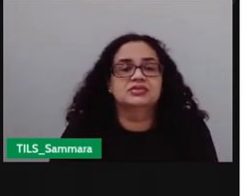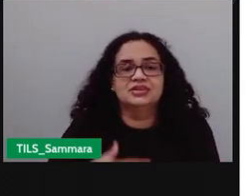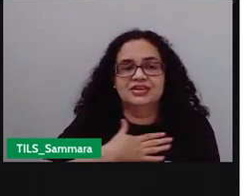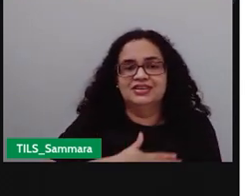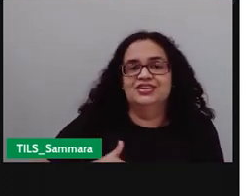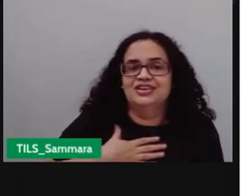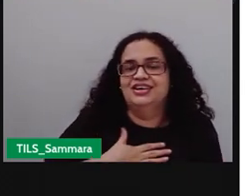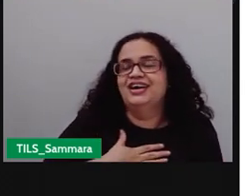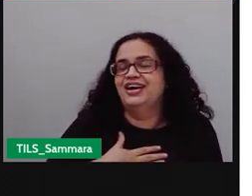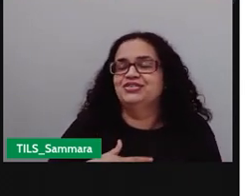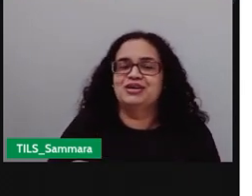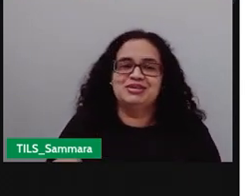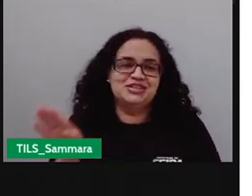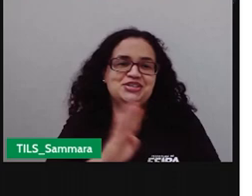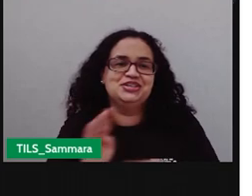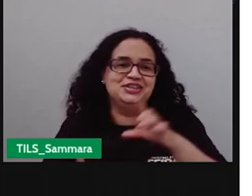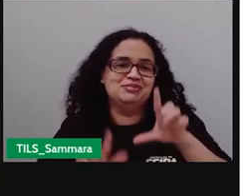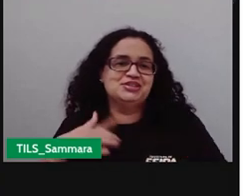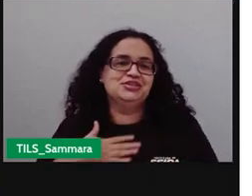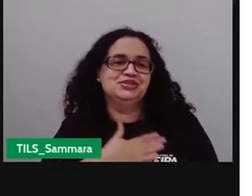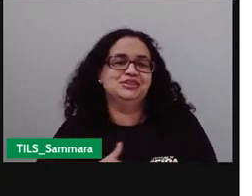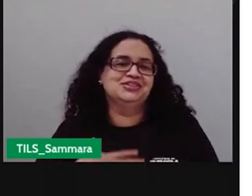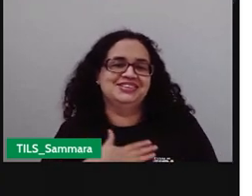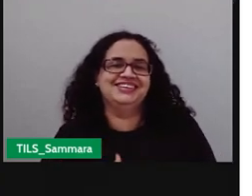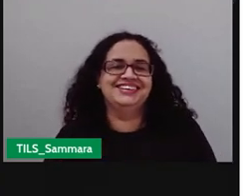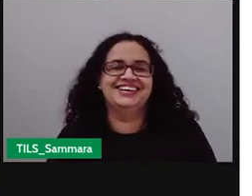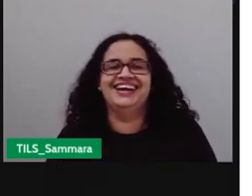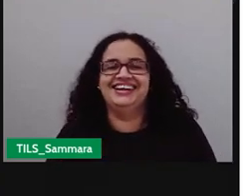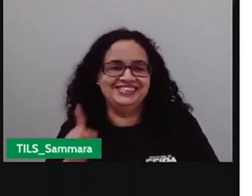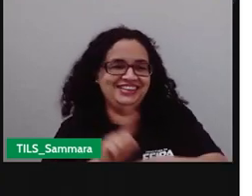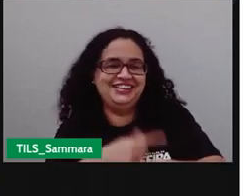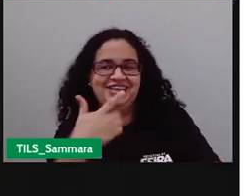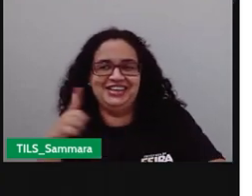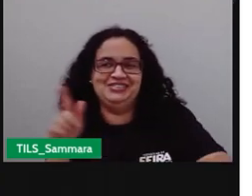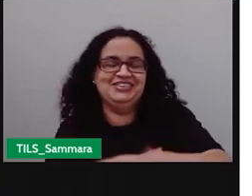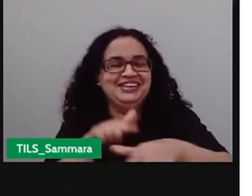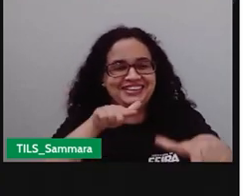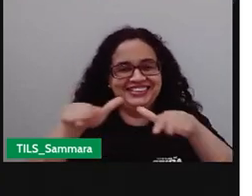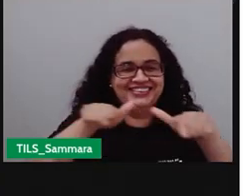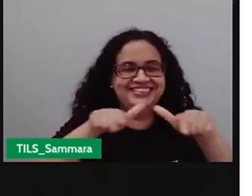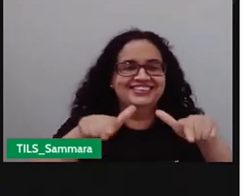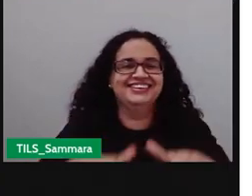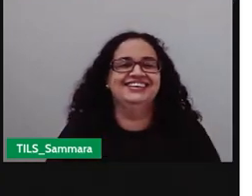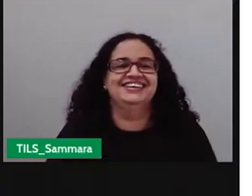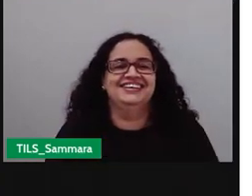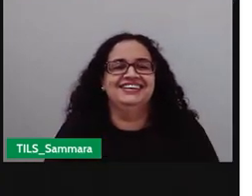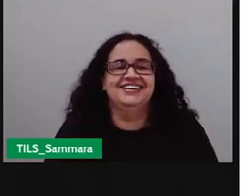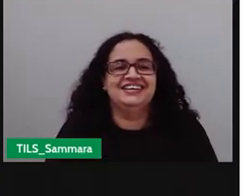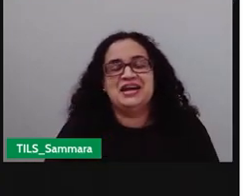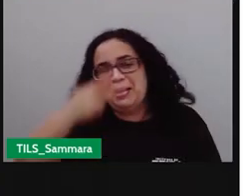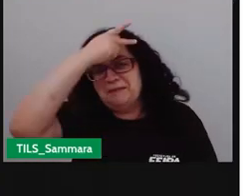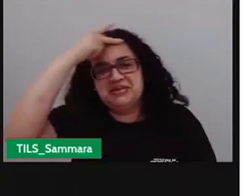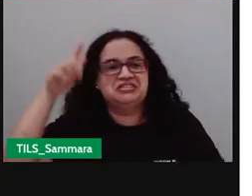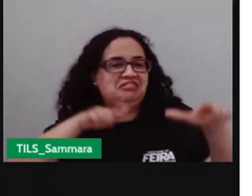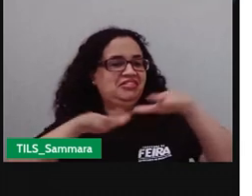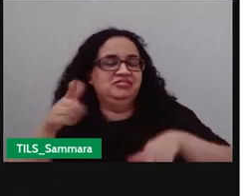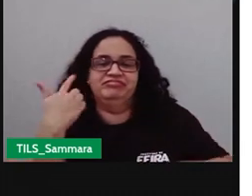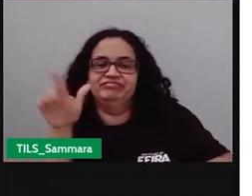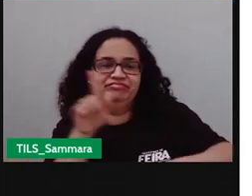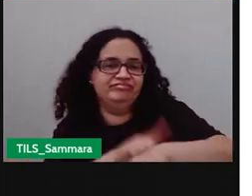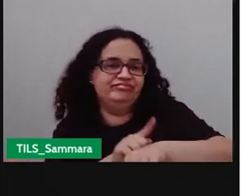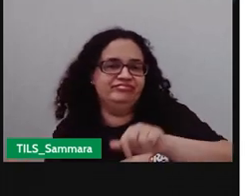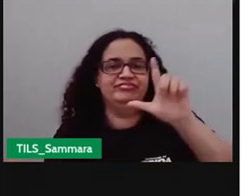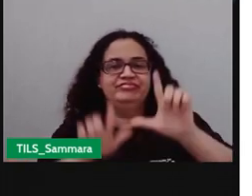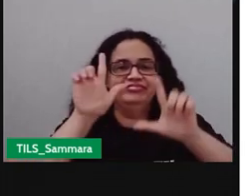gosta de desenho Samara tá sem tempo né que tá trabalhando pessoa que trabalha demais fica sem tempo